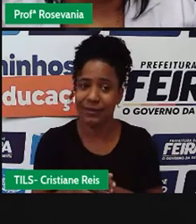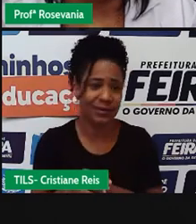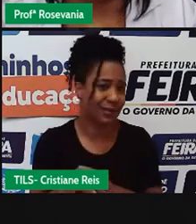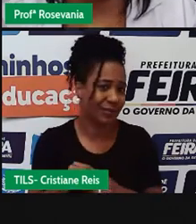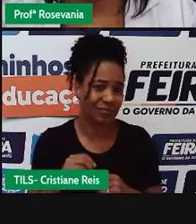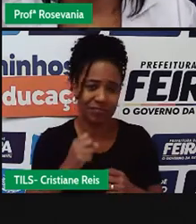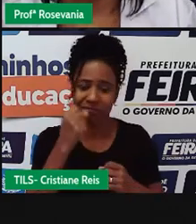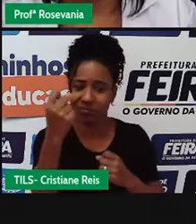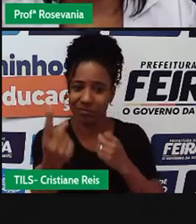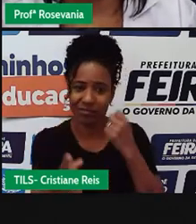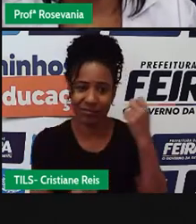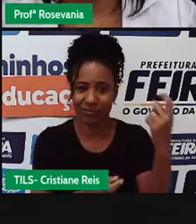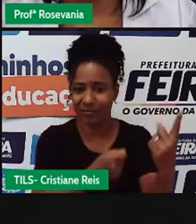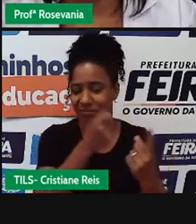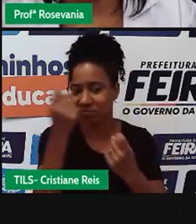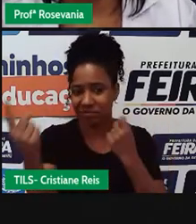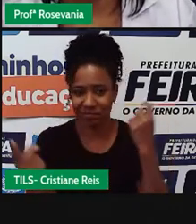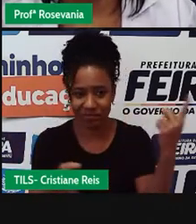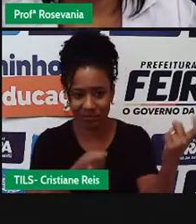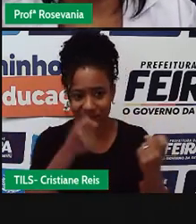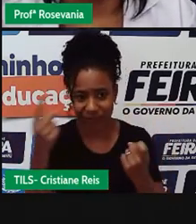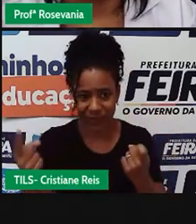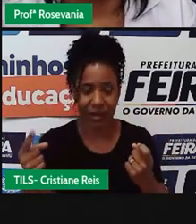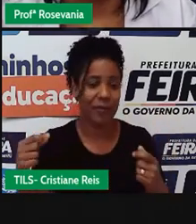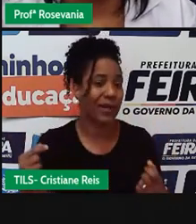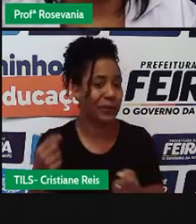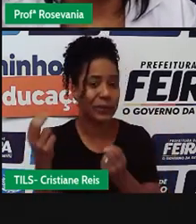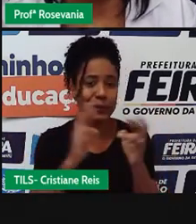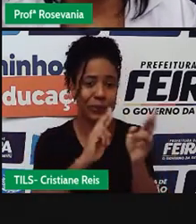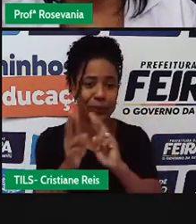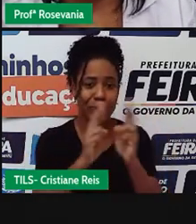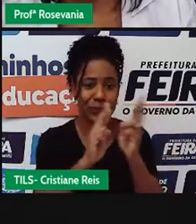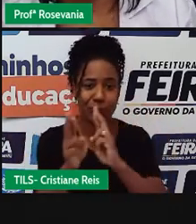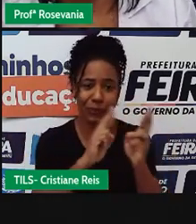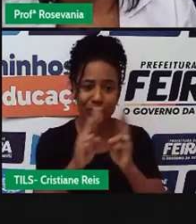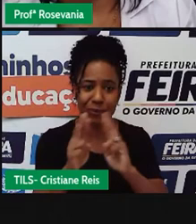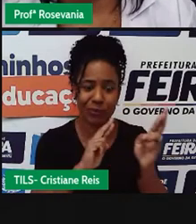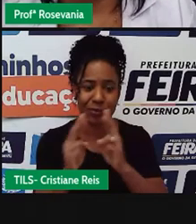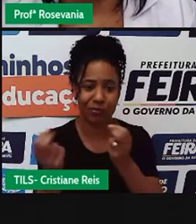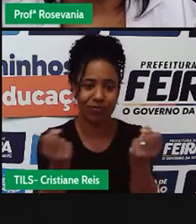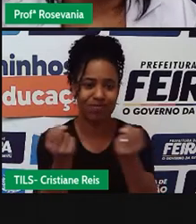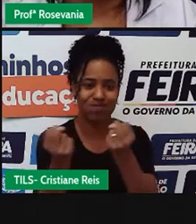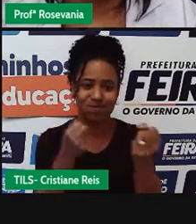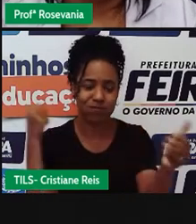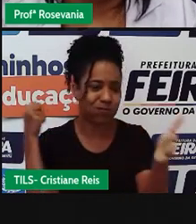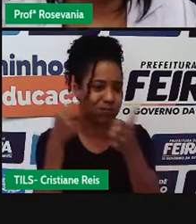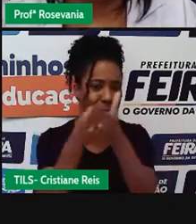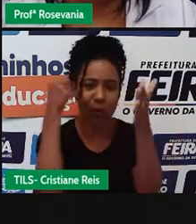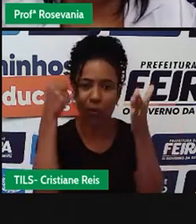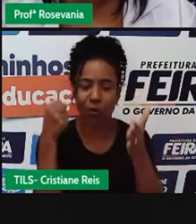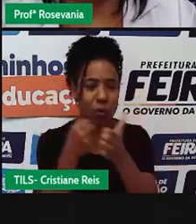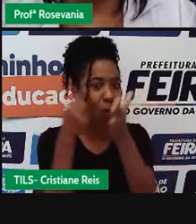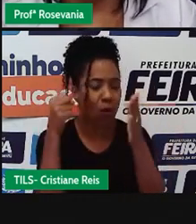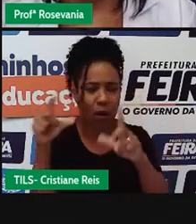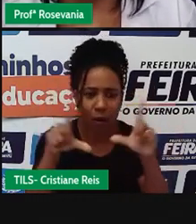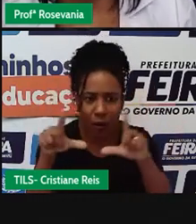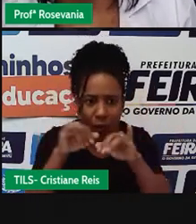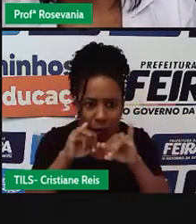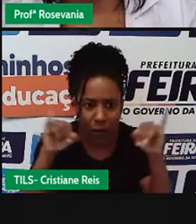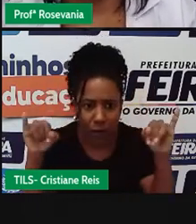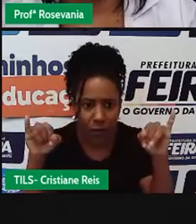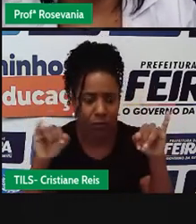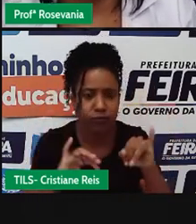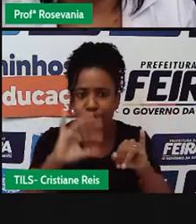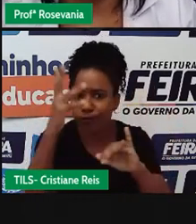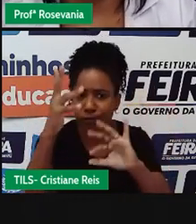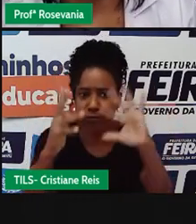são ínfimos, comparado com acidentes rodoviários, que, toda hora, se você ligar o noticiário, tem alguém lá, né, que